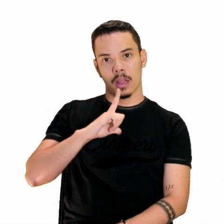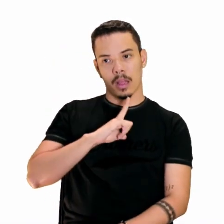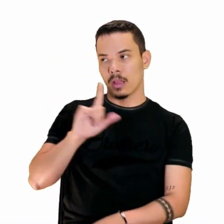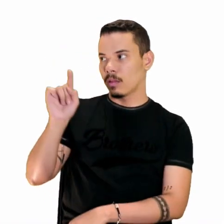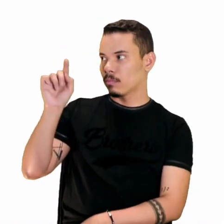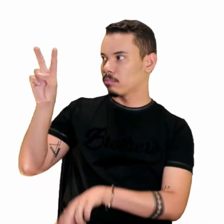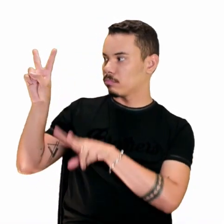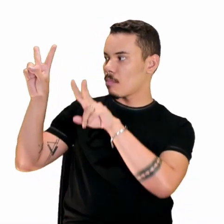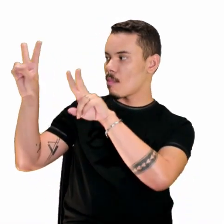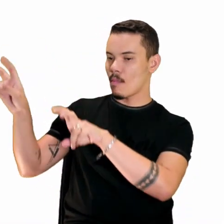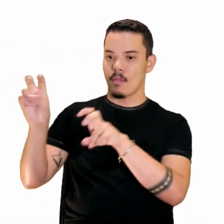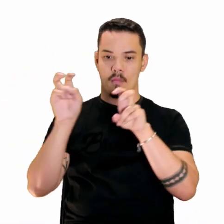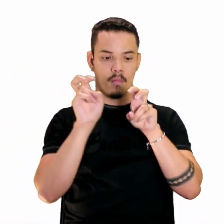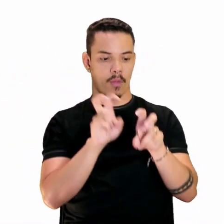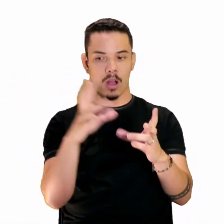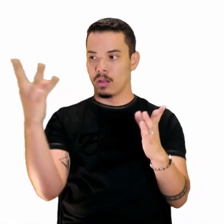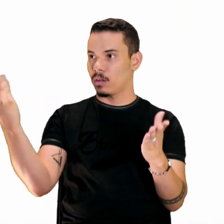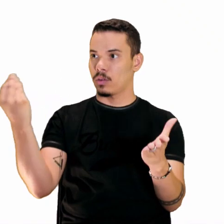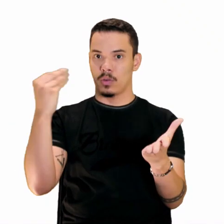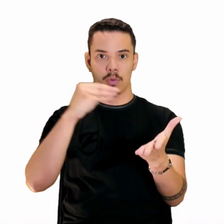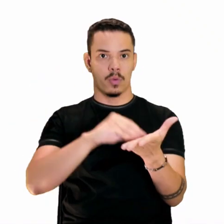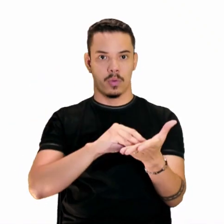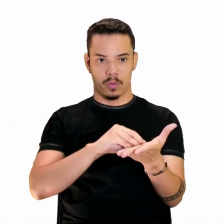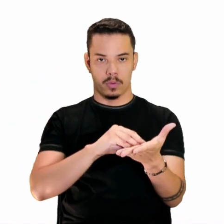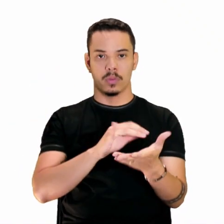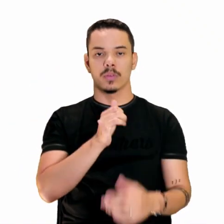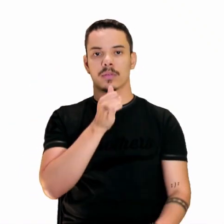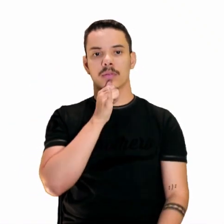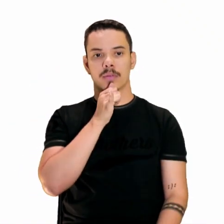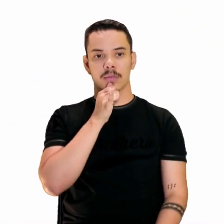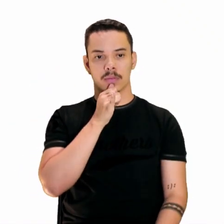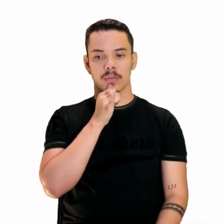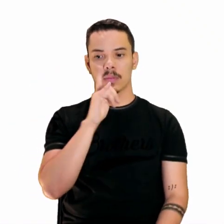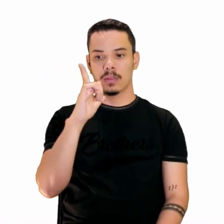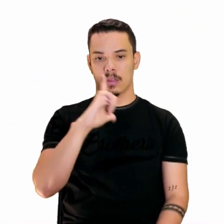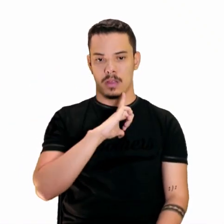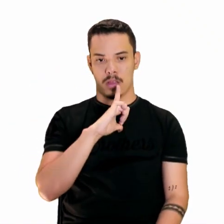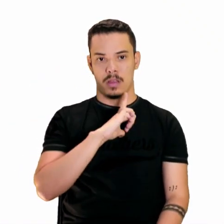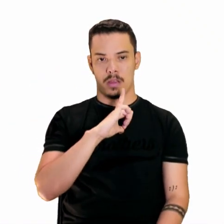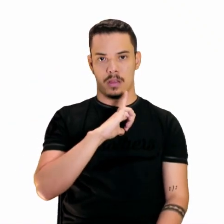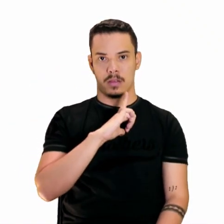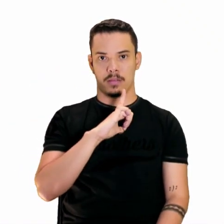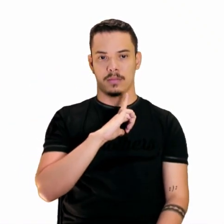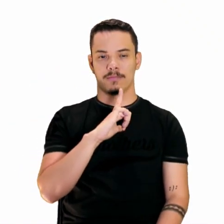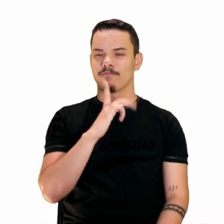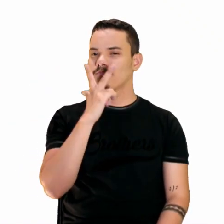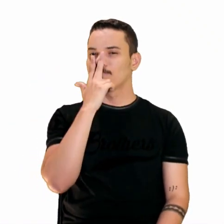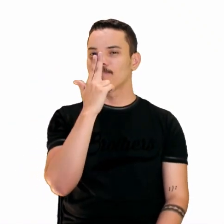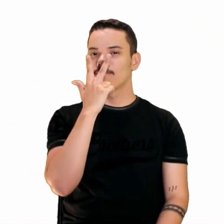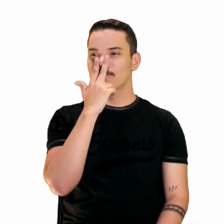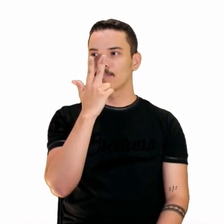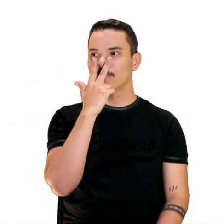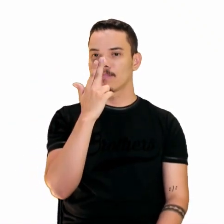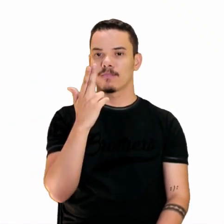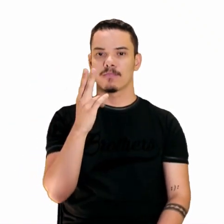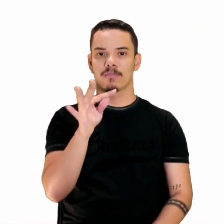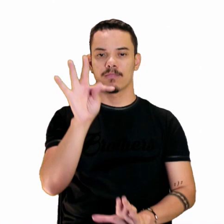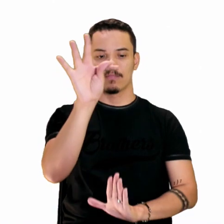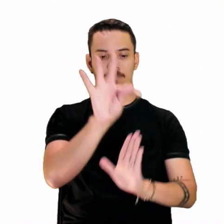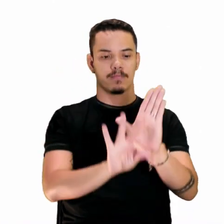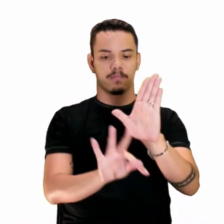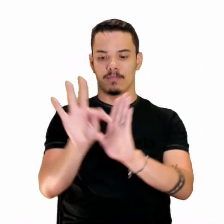né? Ele vai estar ali, vamos dizer assim, a grosso modo, ele vai estar conversando, vai estar